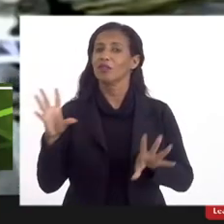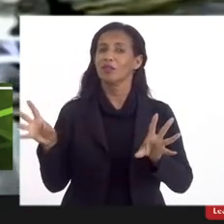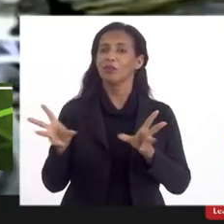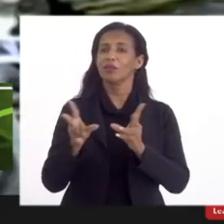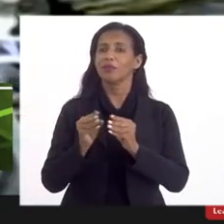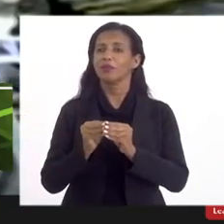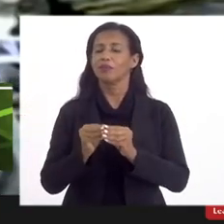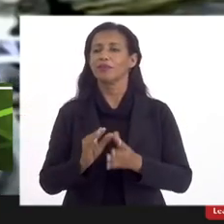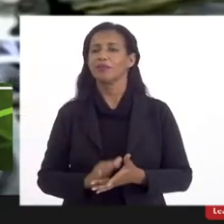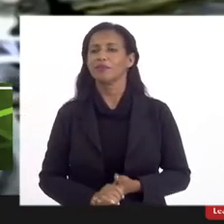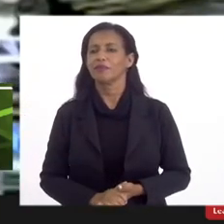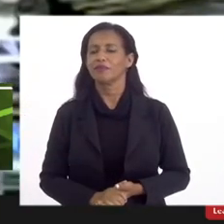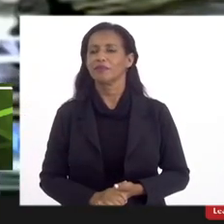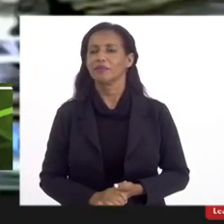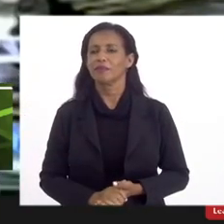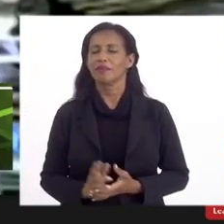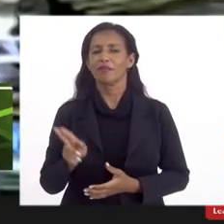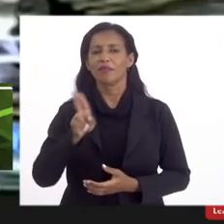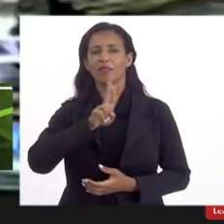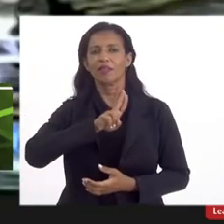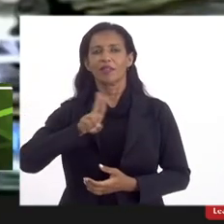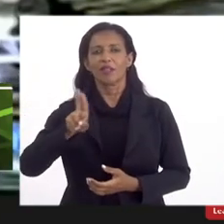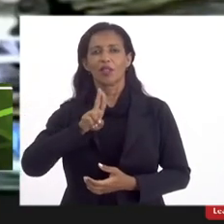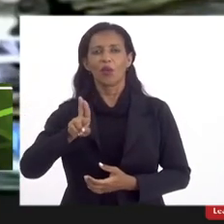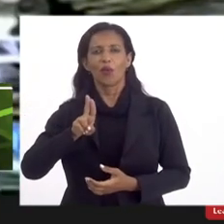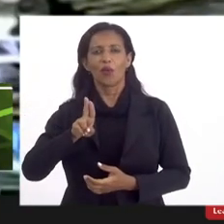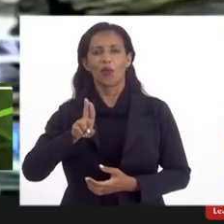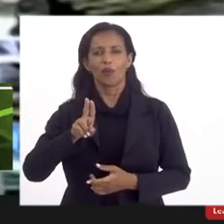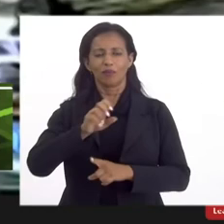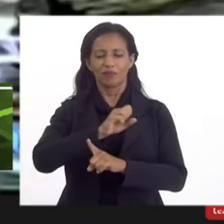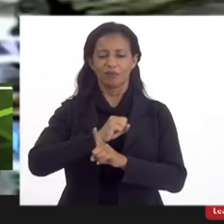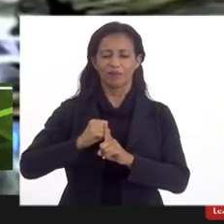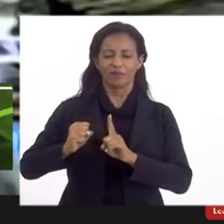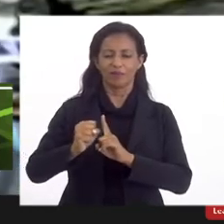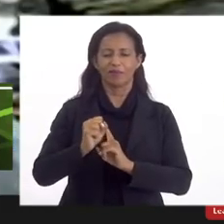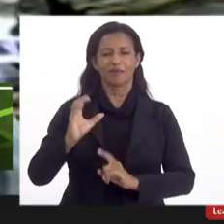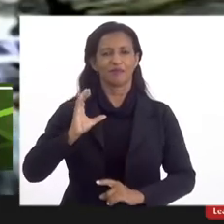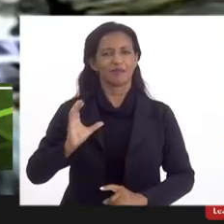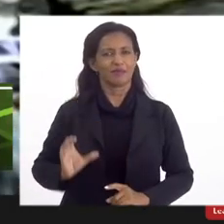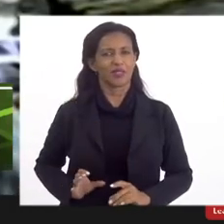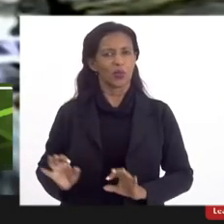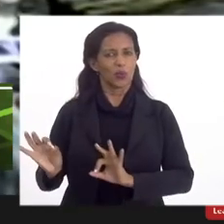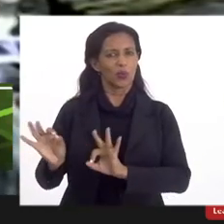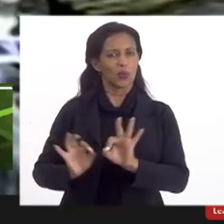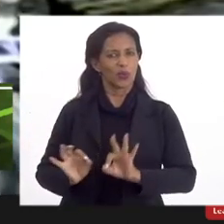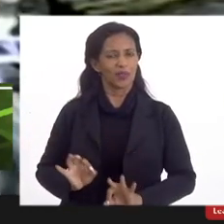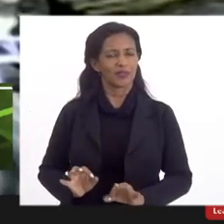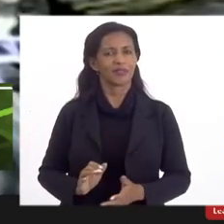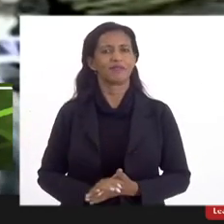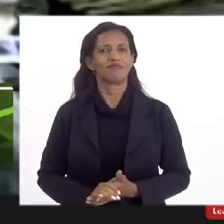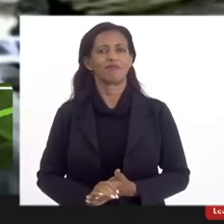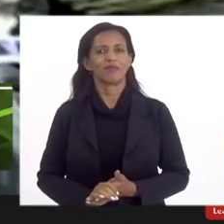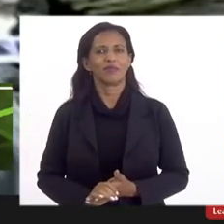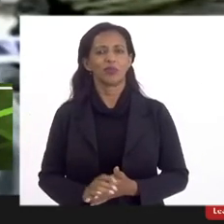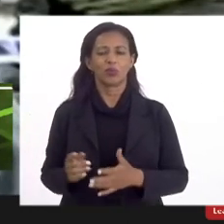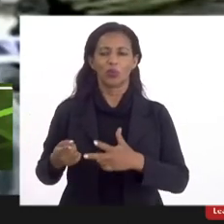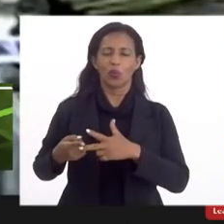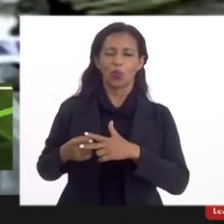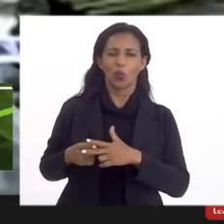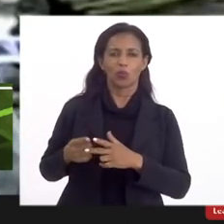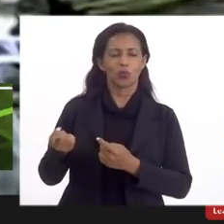em nome da sociedade civil organizada em nome do controle